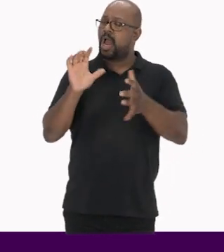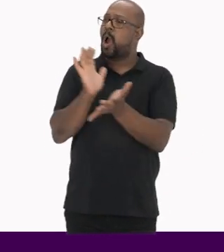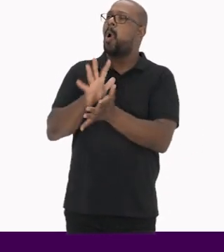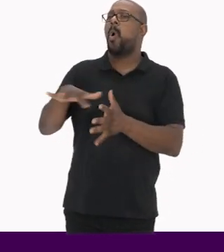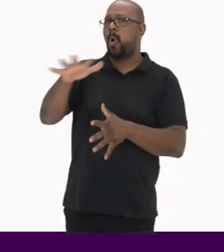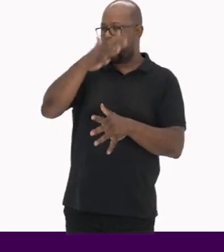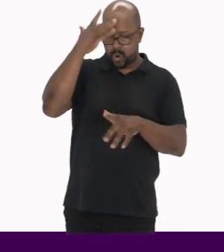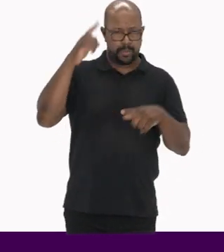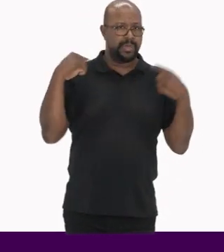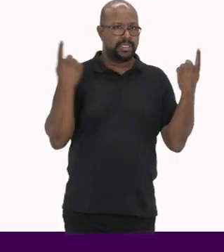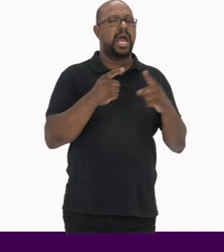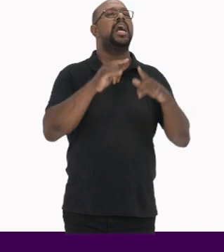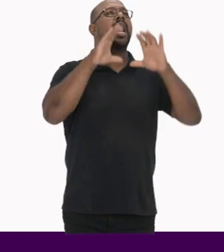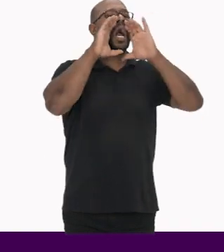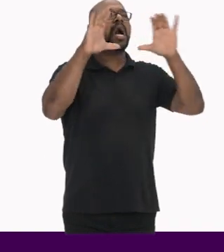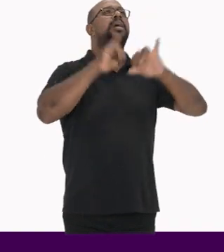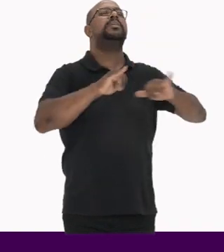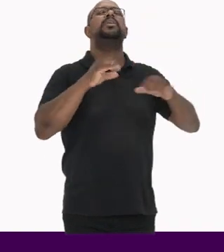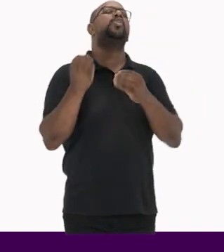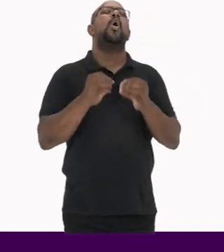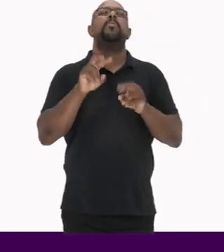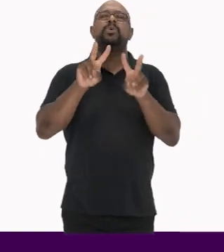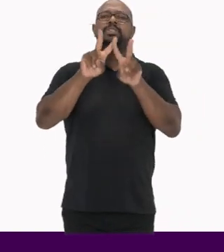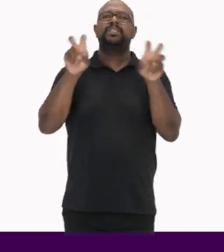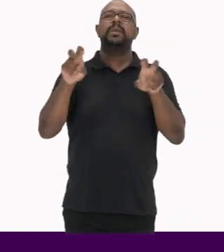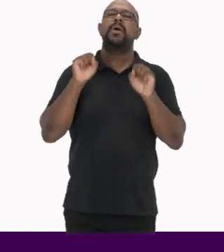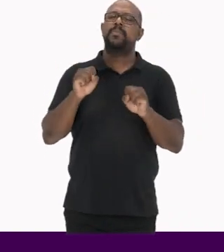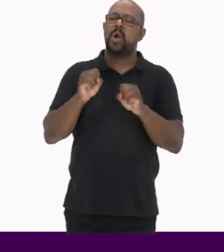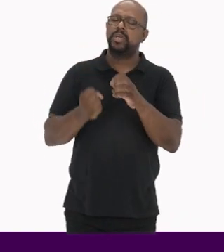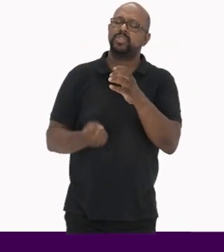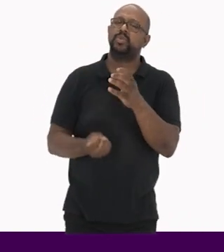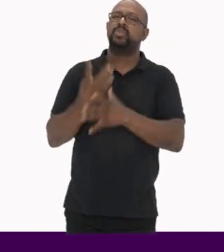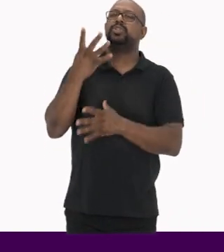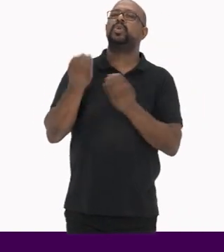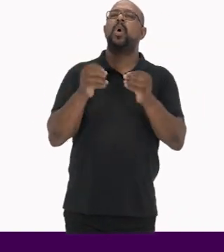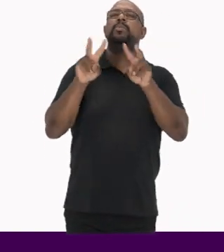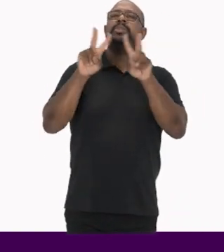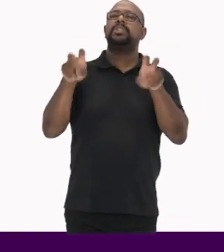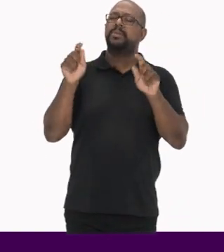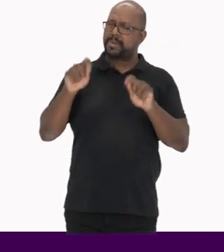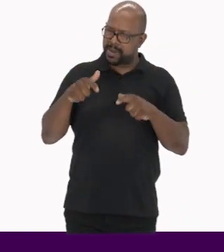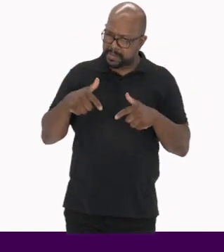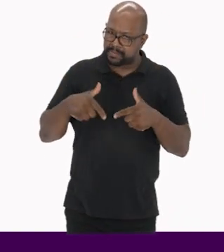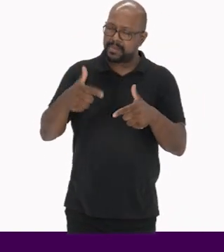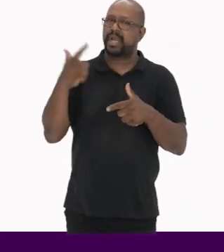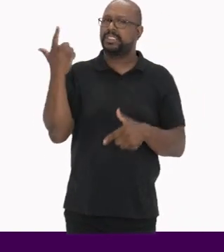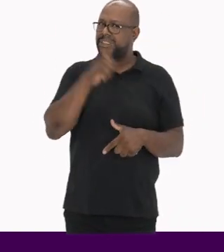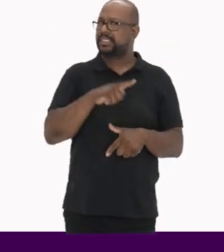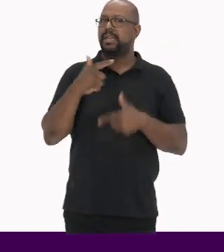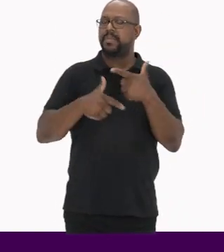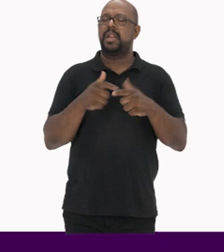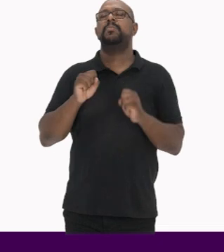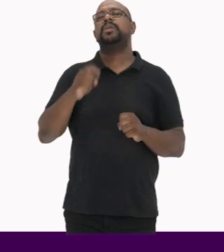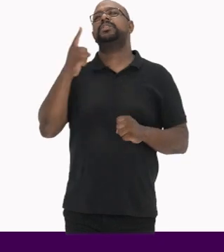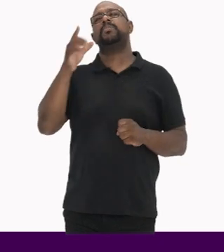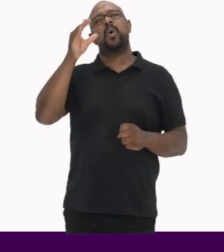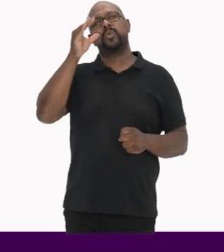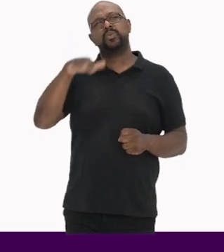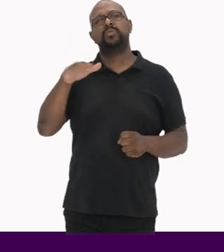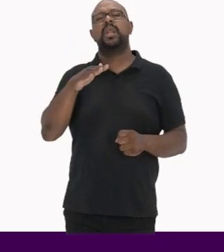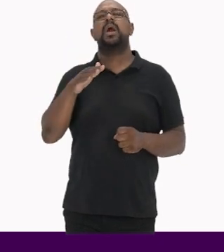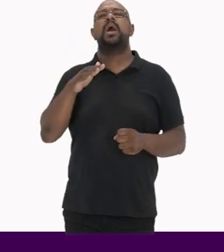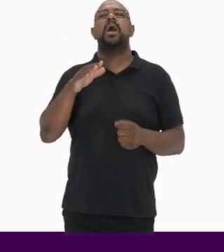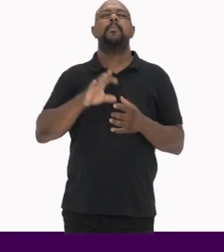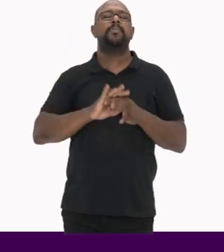comunidade, ou seja, como que esse tema pode surgir Como que os temas podem surgir para serem trabalhados Pode vir numa